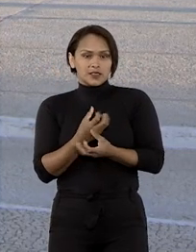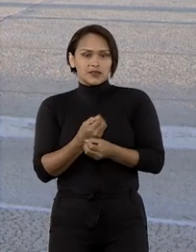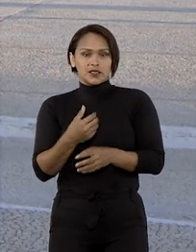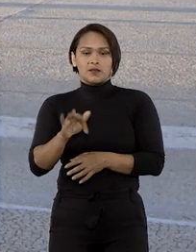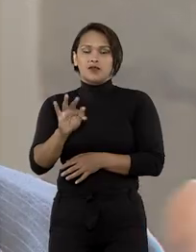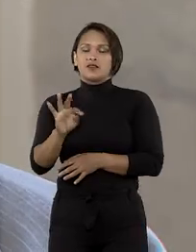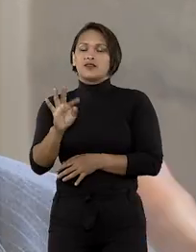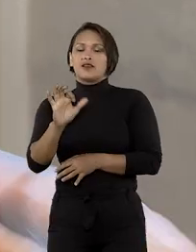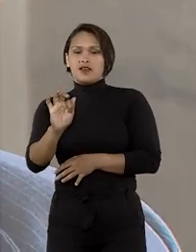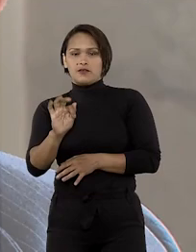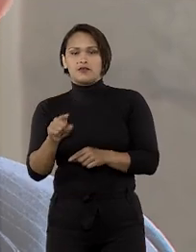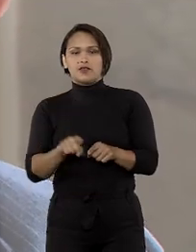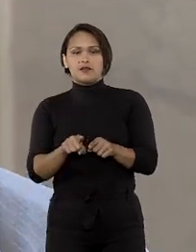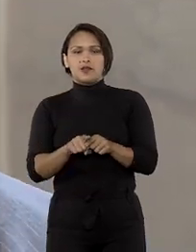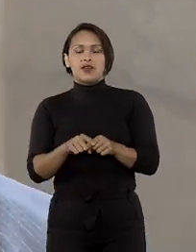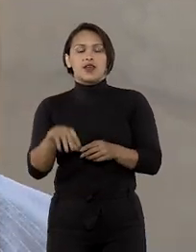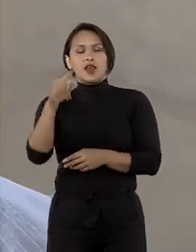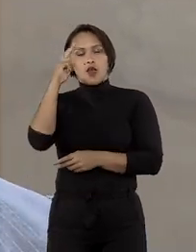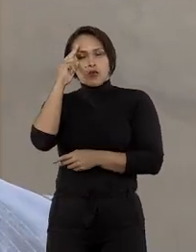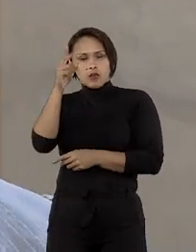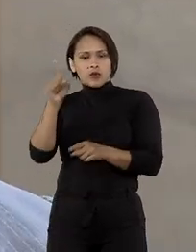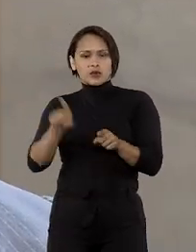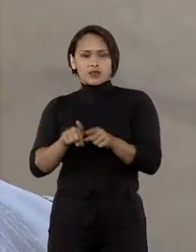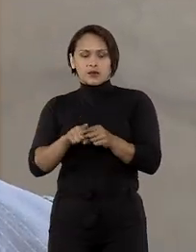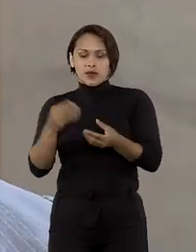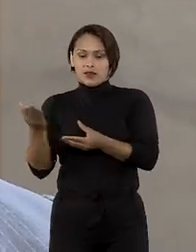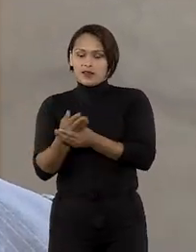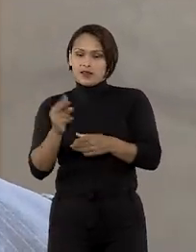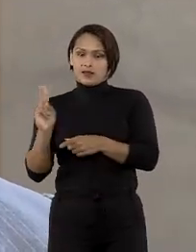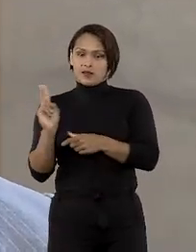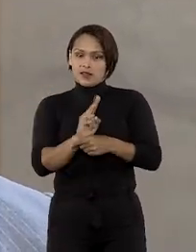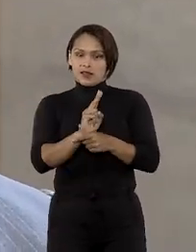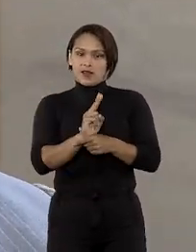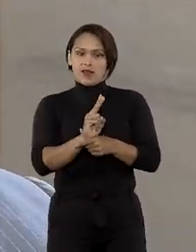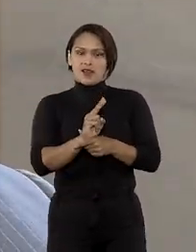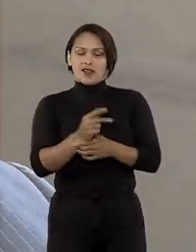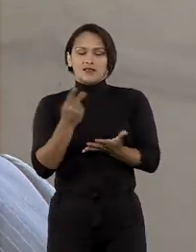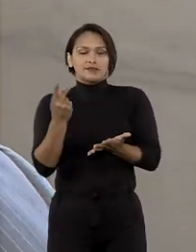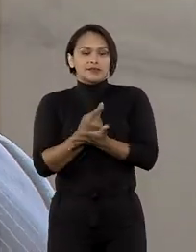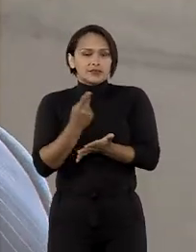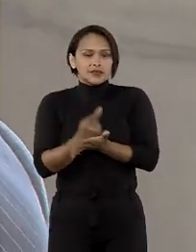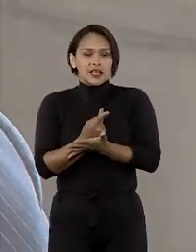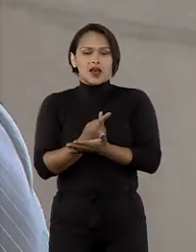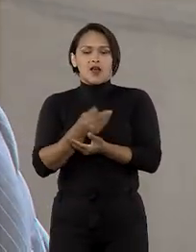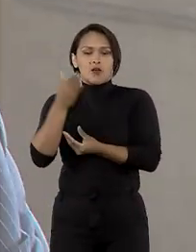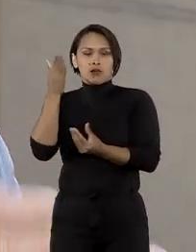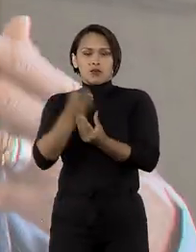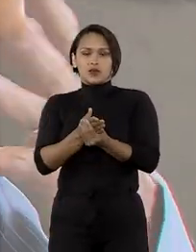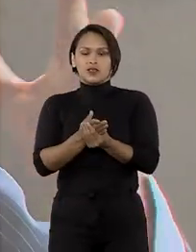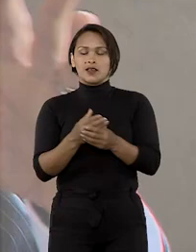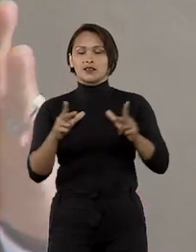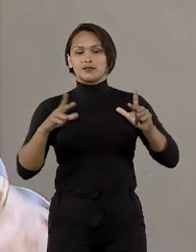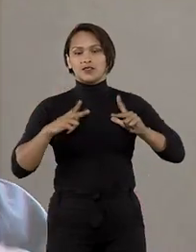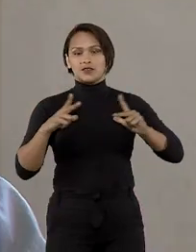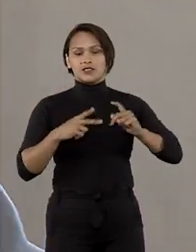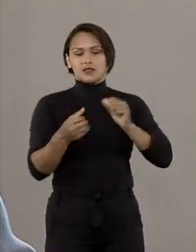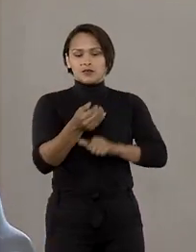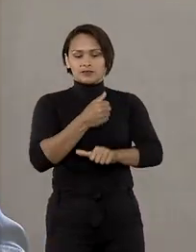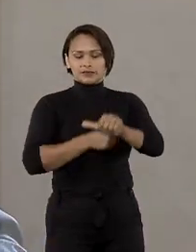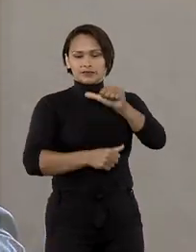Tribunal Federal. O ministro considerou ainda que a liminar interferiu de forma indevida no processo de privatização,